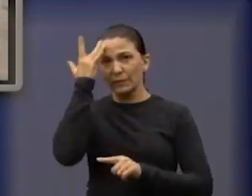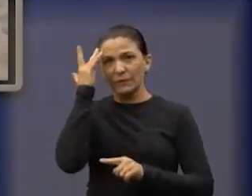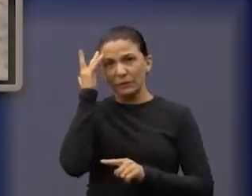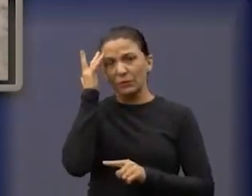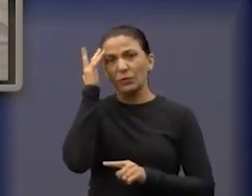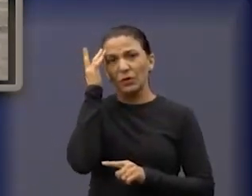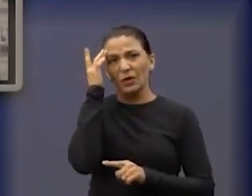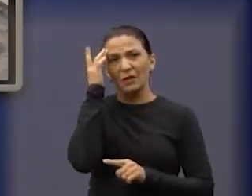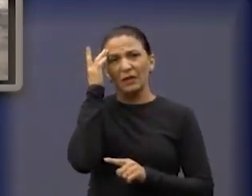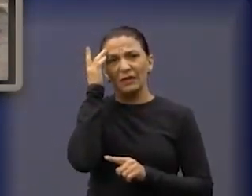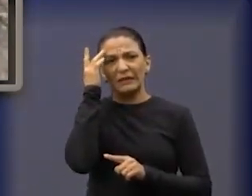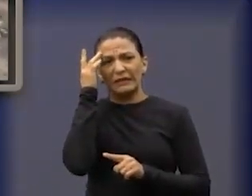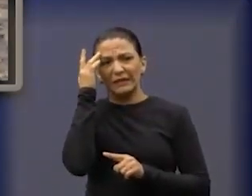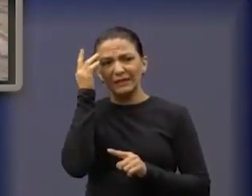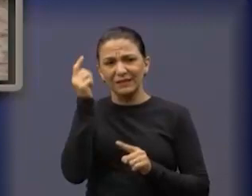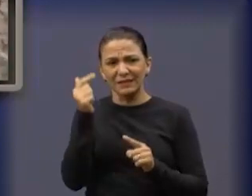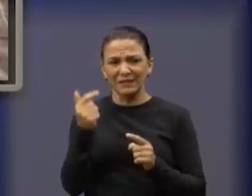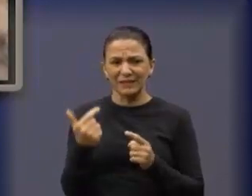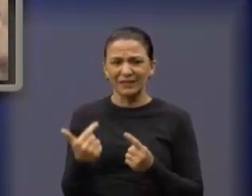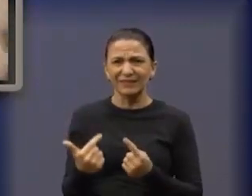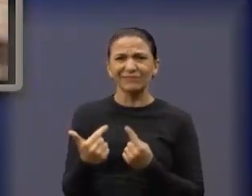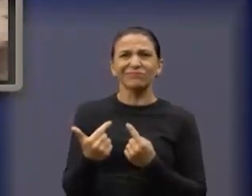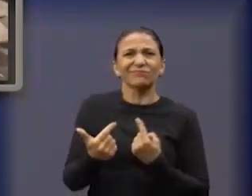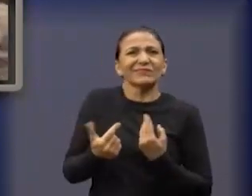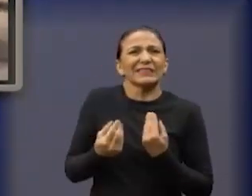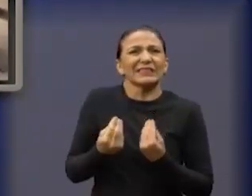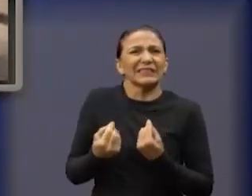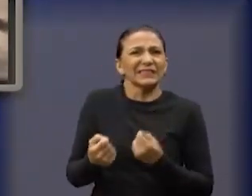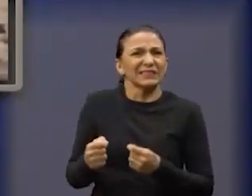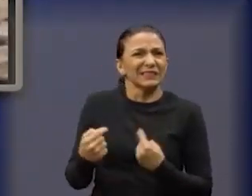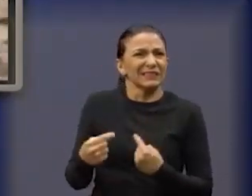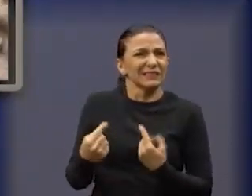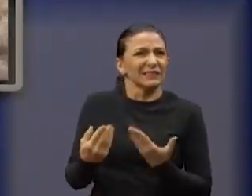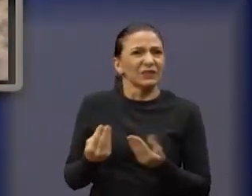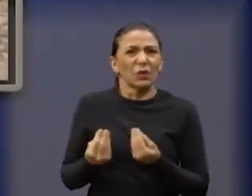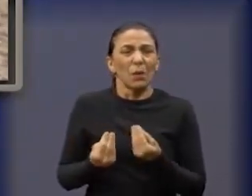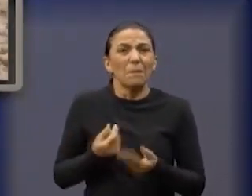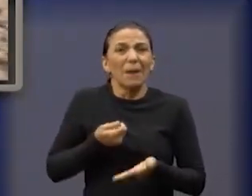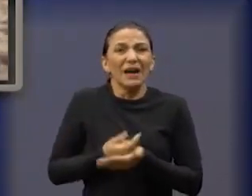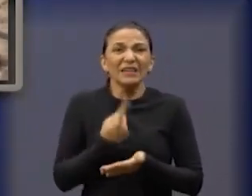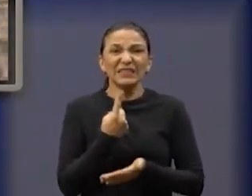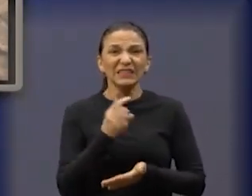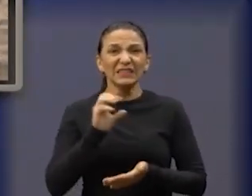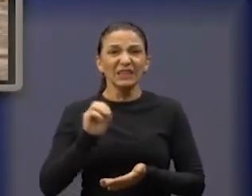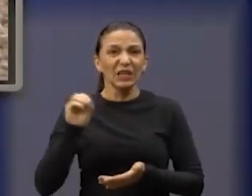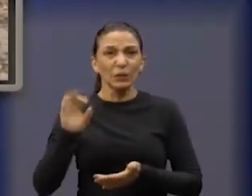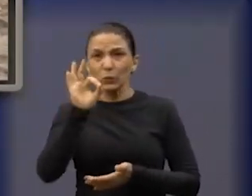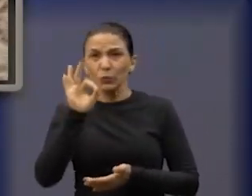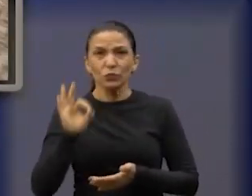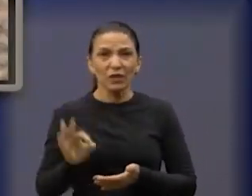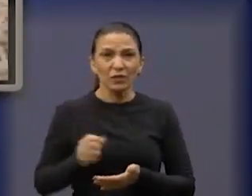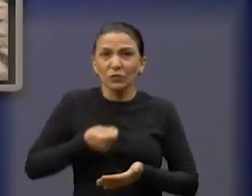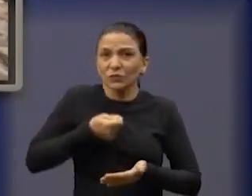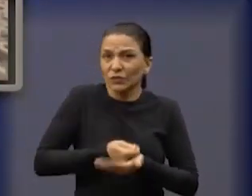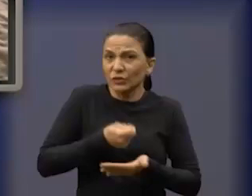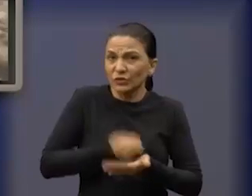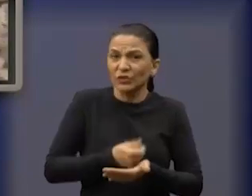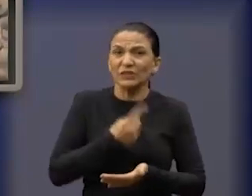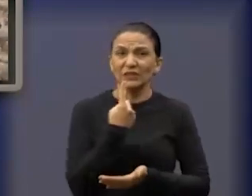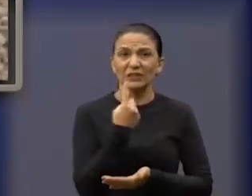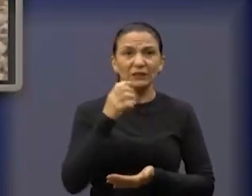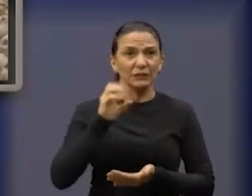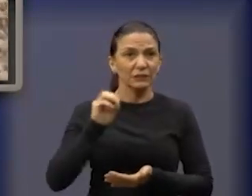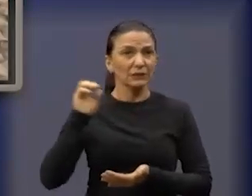uma enquadrada na gente. Lá, né? Eu falei, mas você quer o quê? O povo paga 100% de esgoto, velho. Ele cobra 100% de tratamento. É